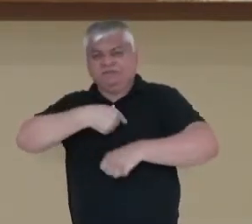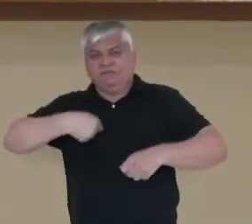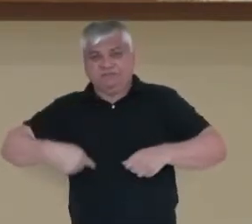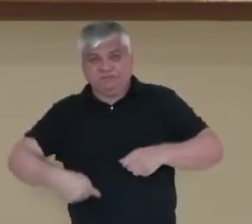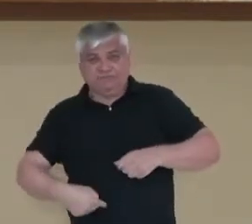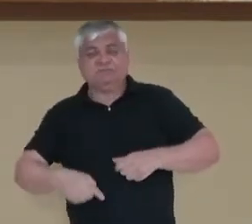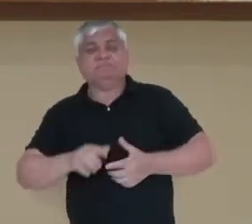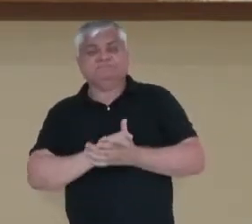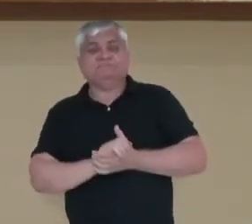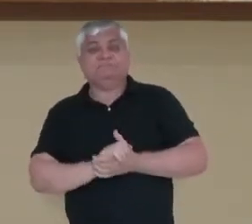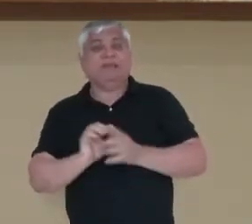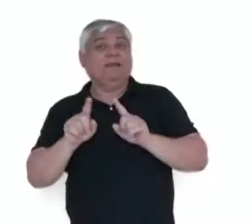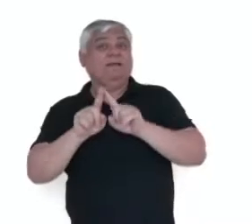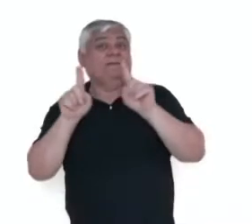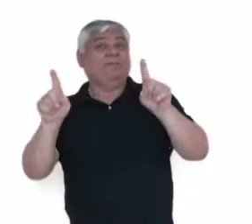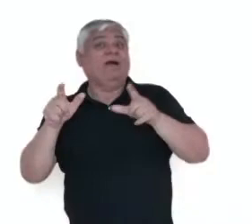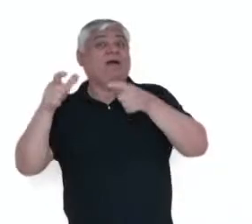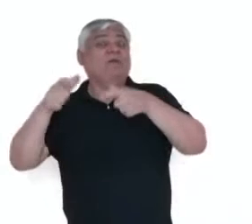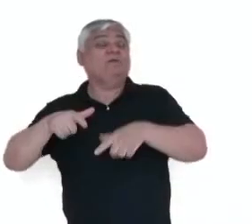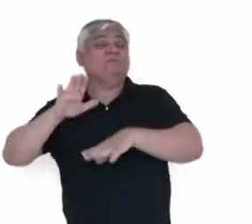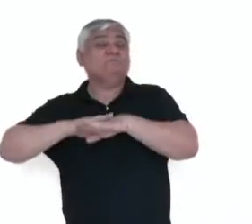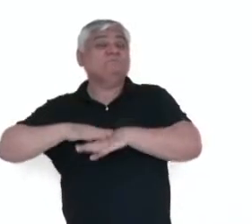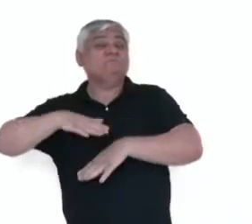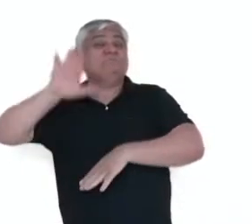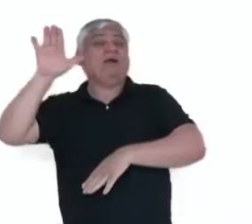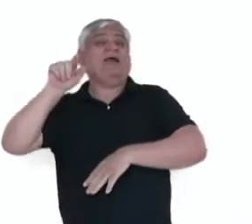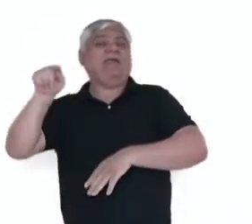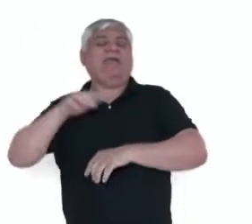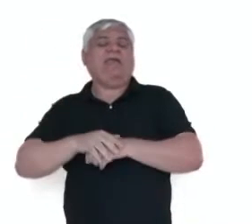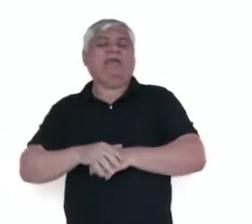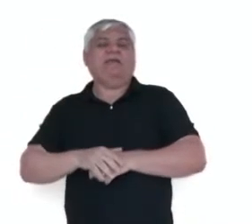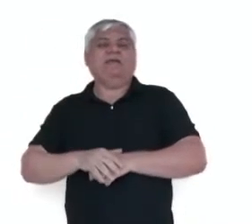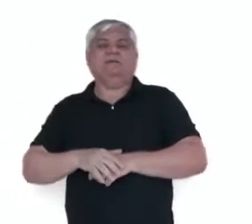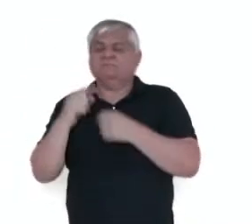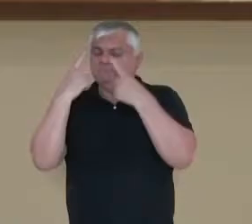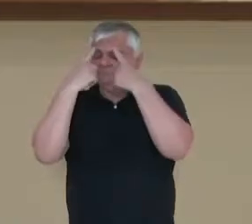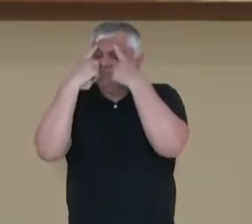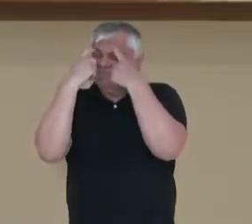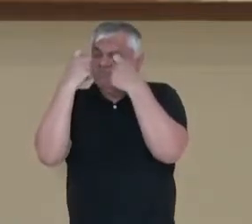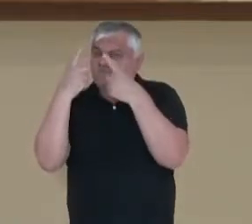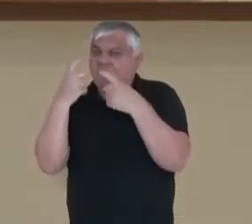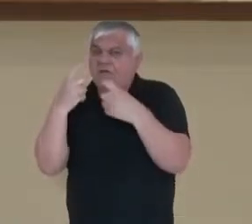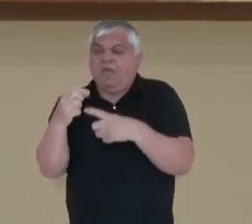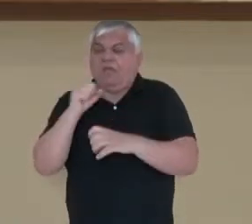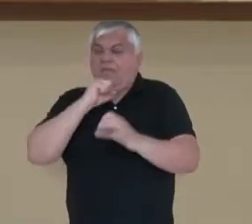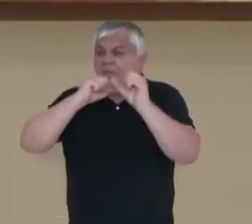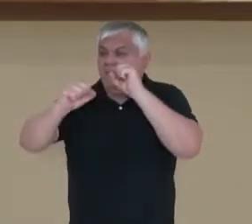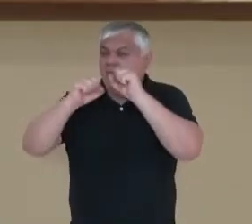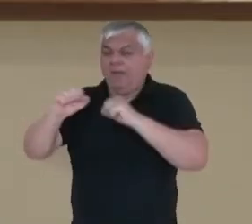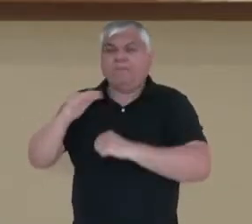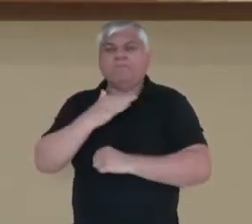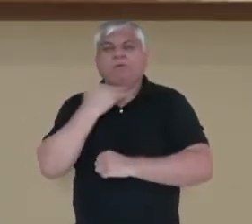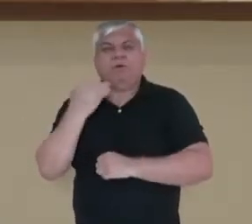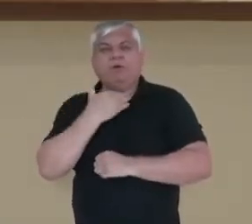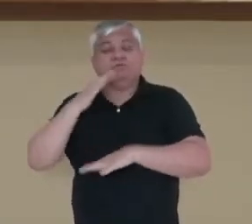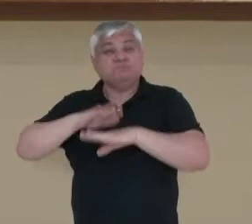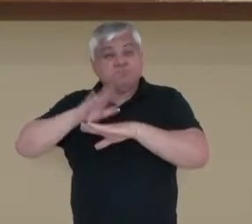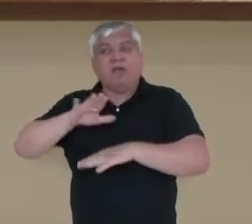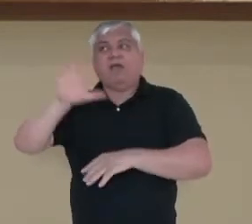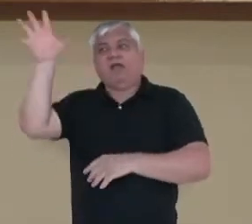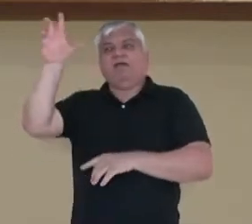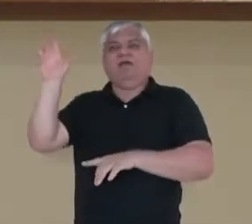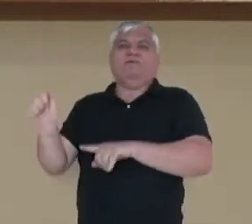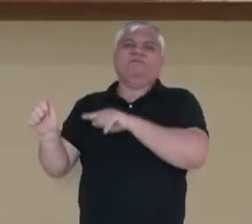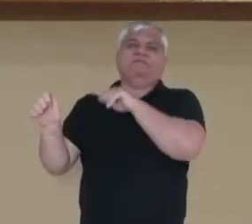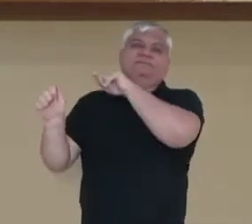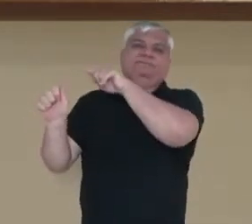mas aonde ela mais vai ter um domínio sangrento e violento vai ser no continente africano. Aqui